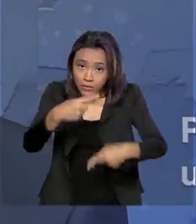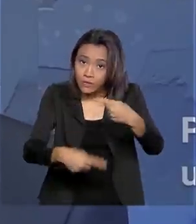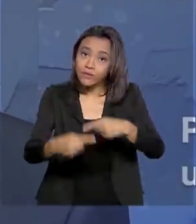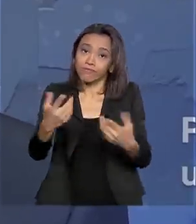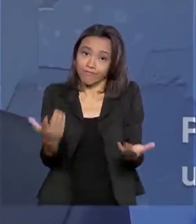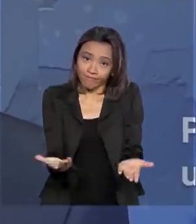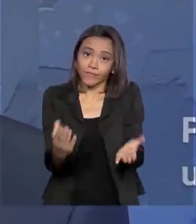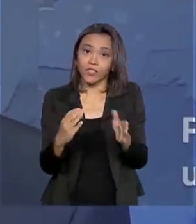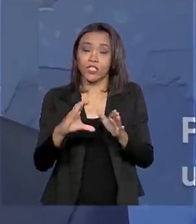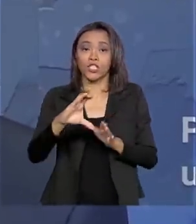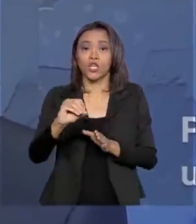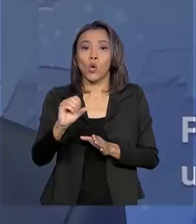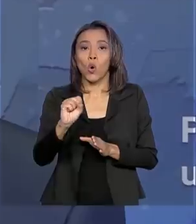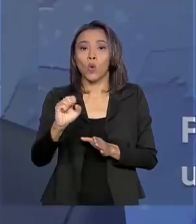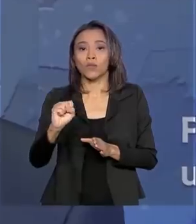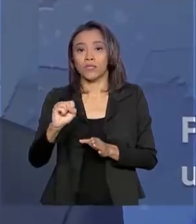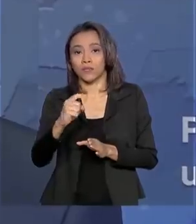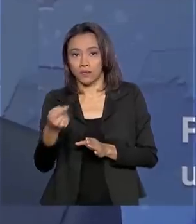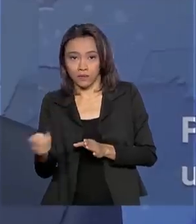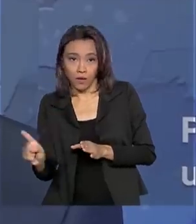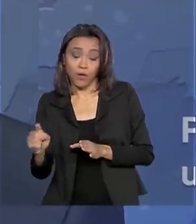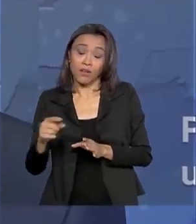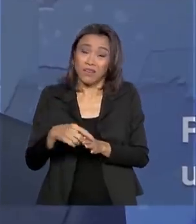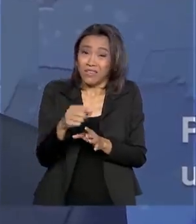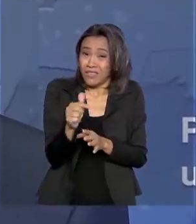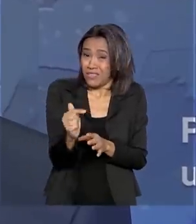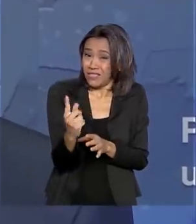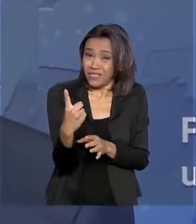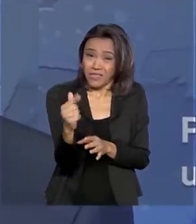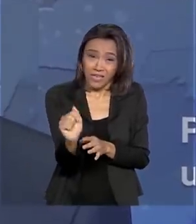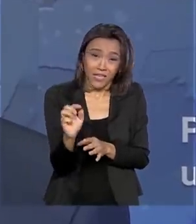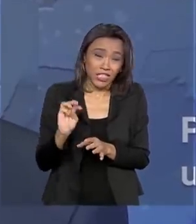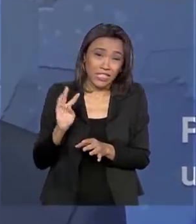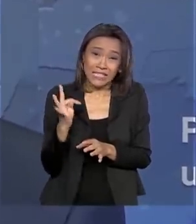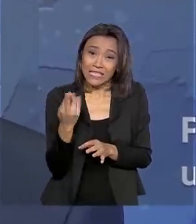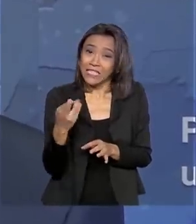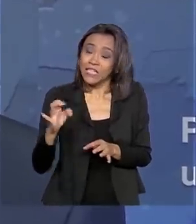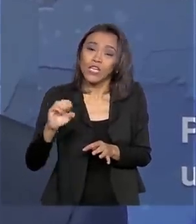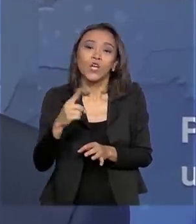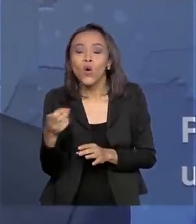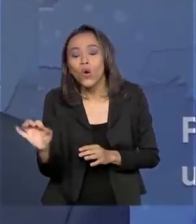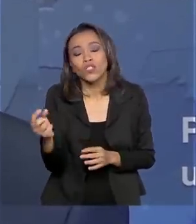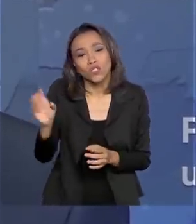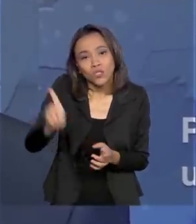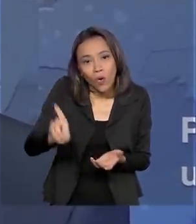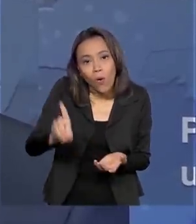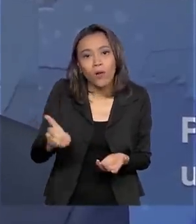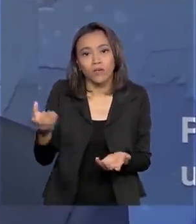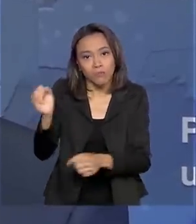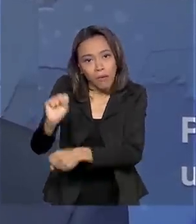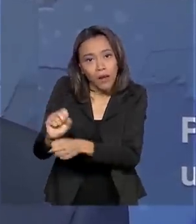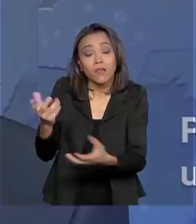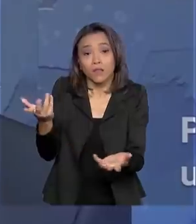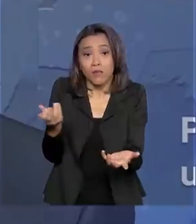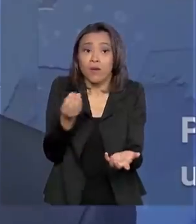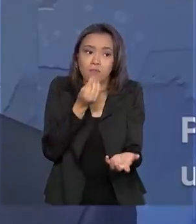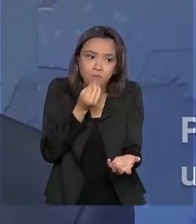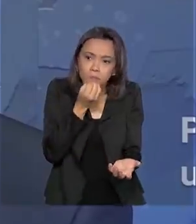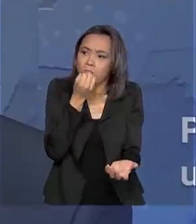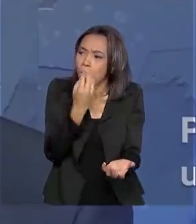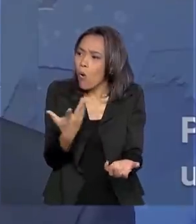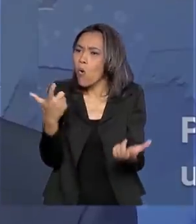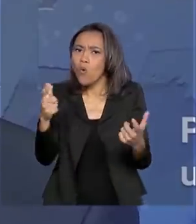em torno de 17 trilhões de dólares parados, rendendo a juros negativos. Então nós temos que ter aqui um bom ambiente de negócio,